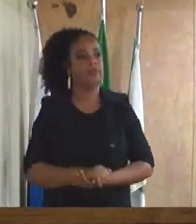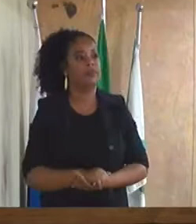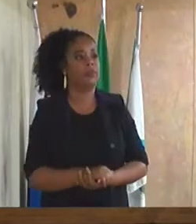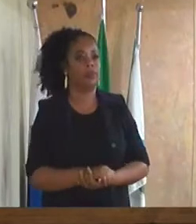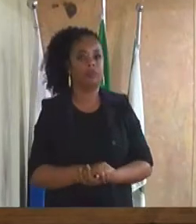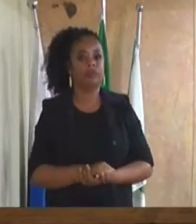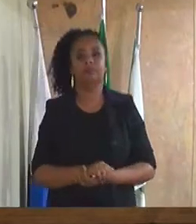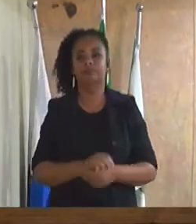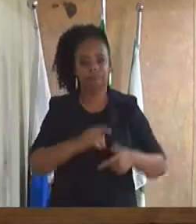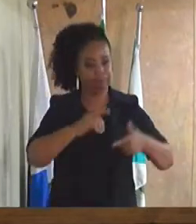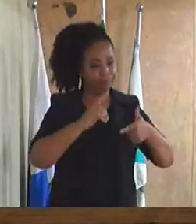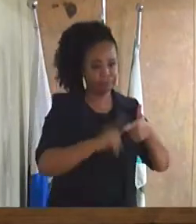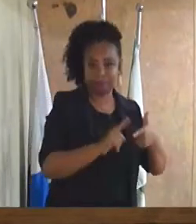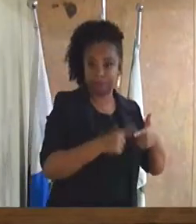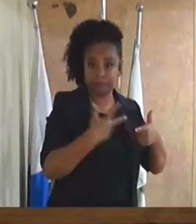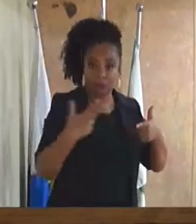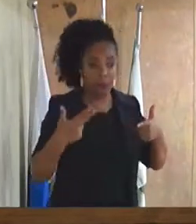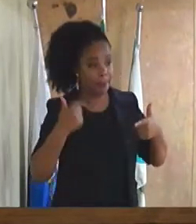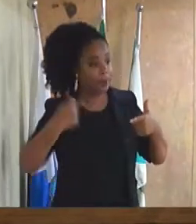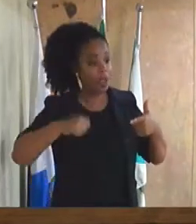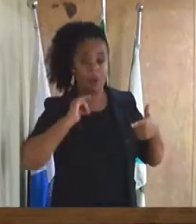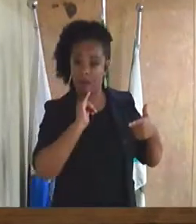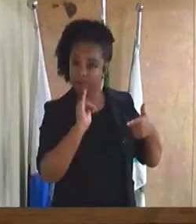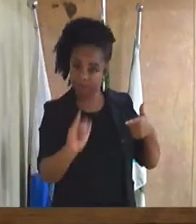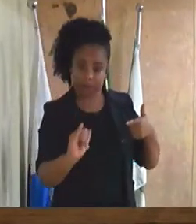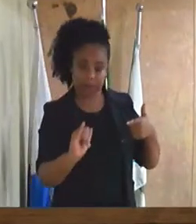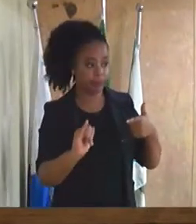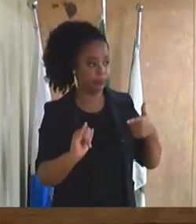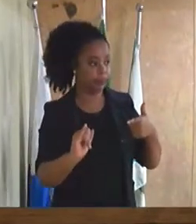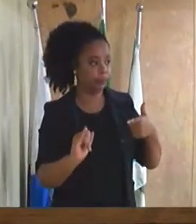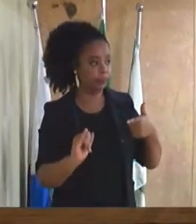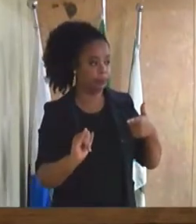Outra coisa, eu quero falar aqui sobre...